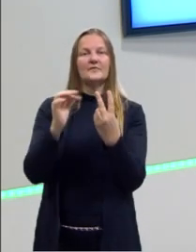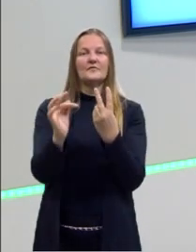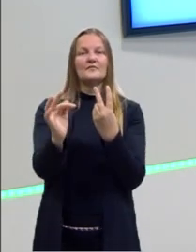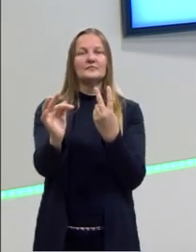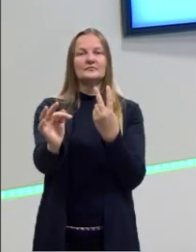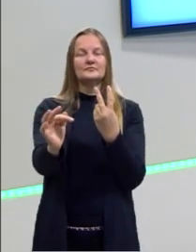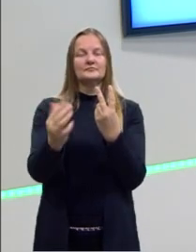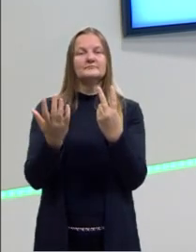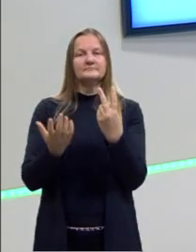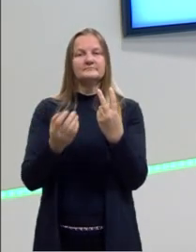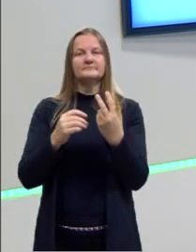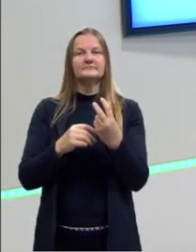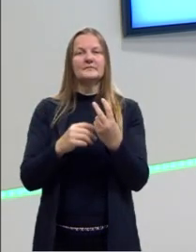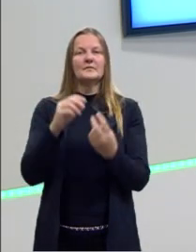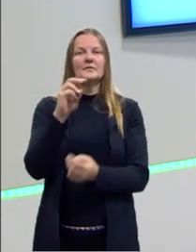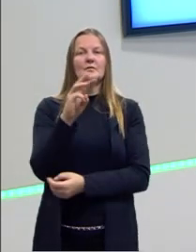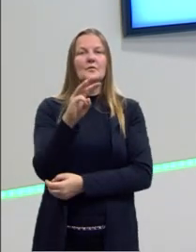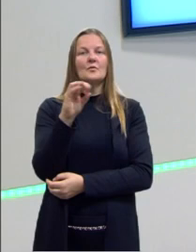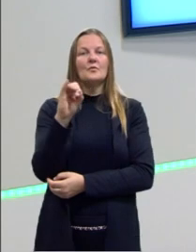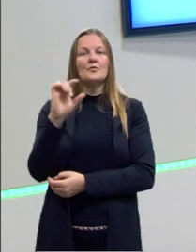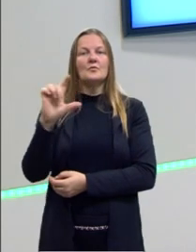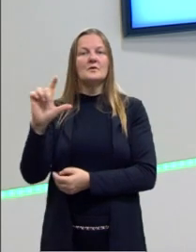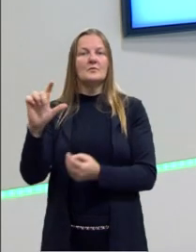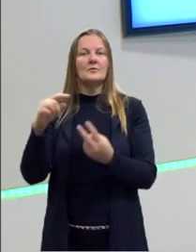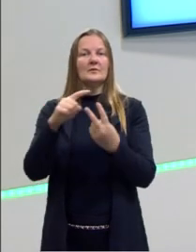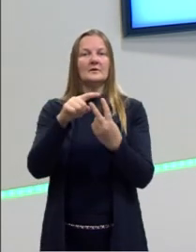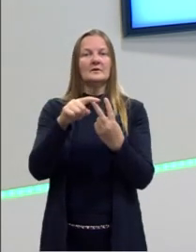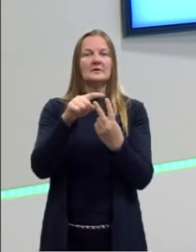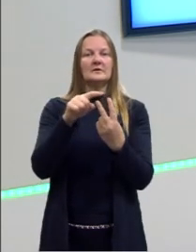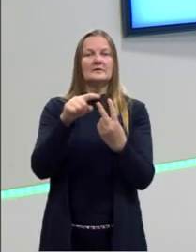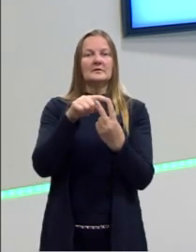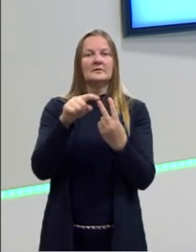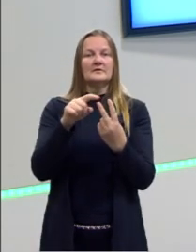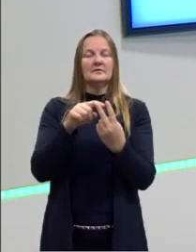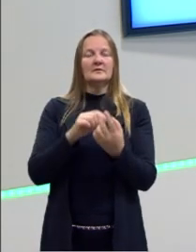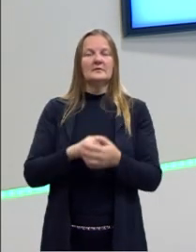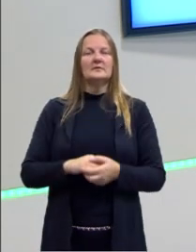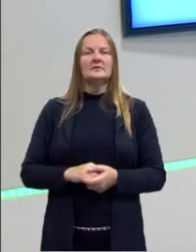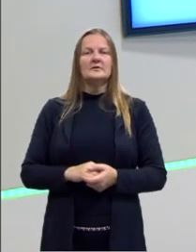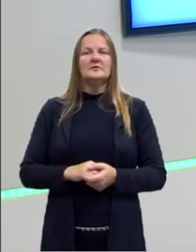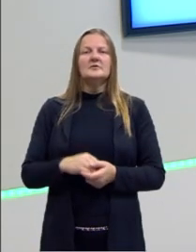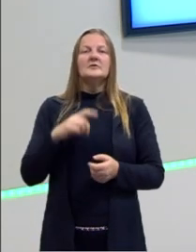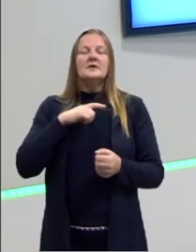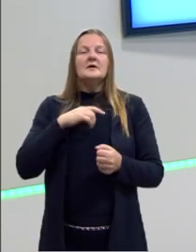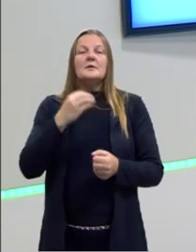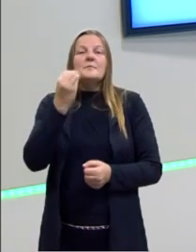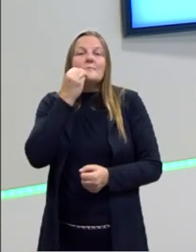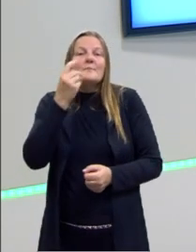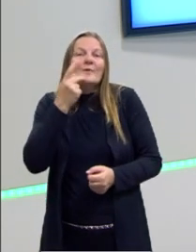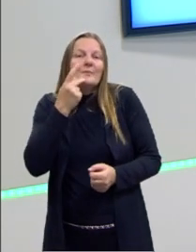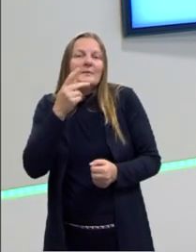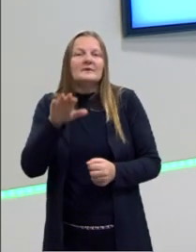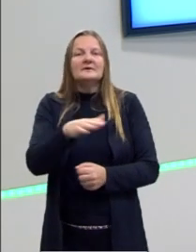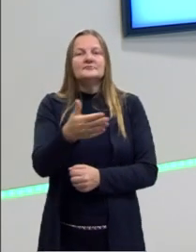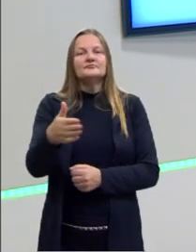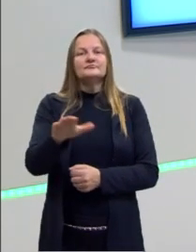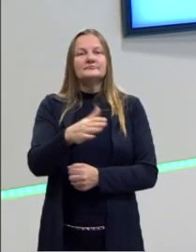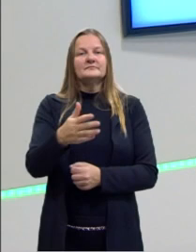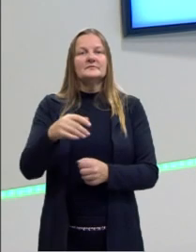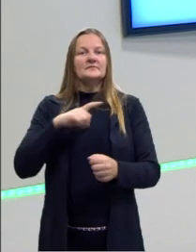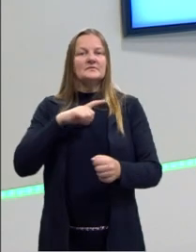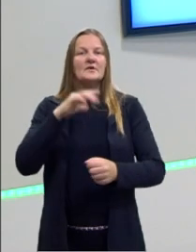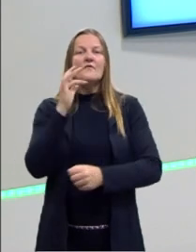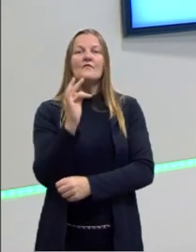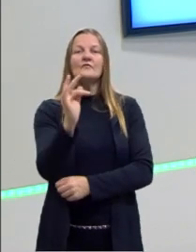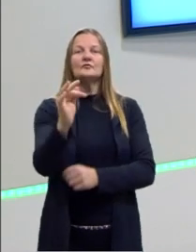Pois então, o will, lembram que eu falei para vocês que ele trazia uma probabilidade que ele não era um